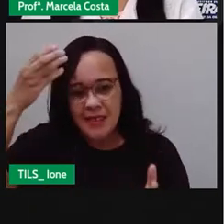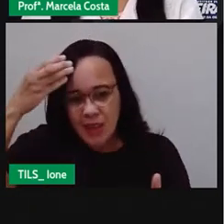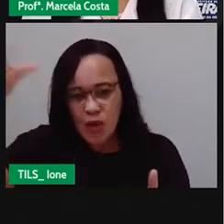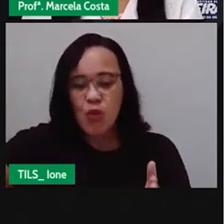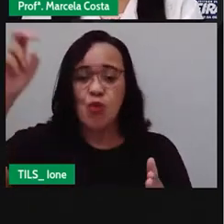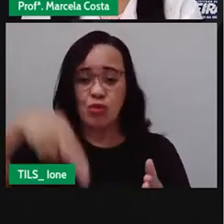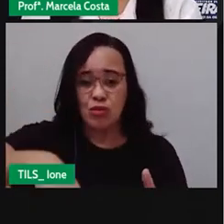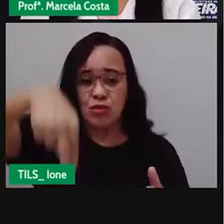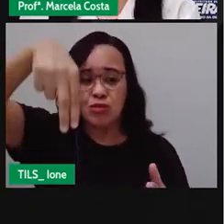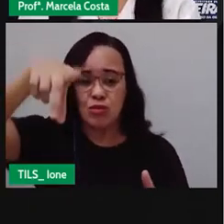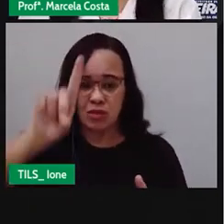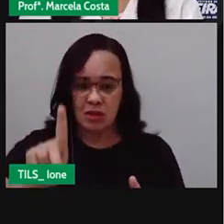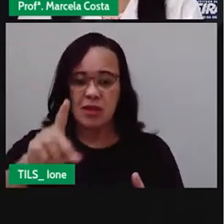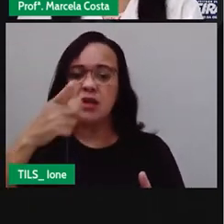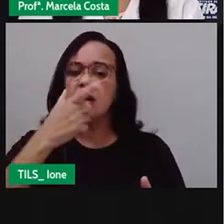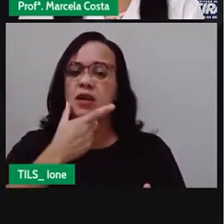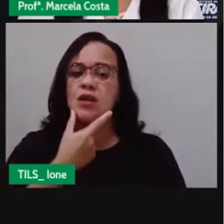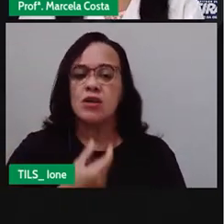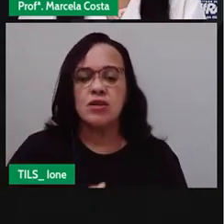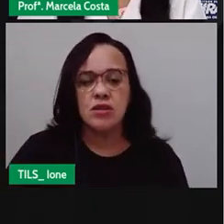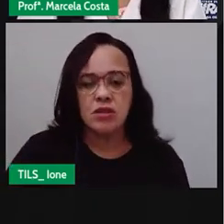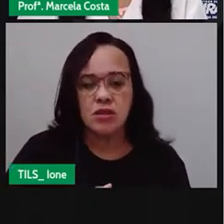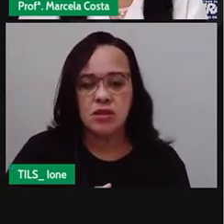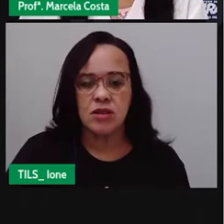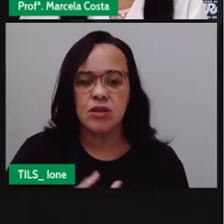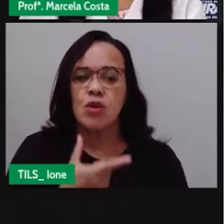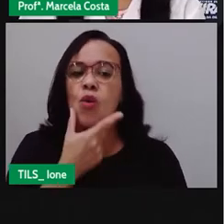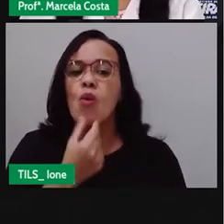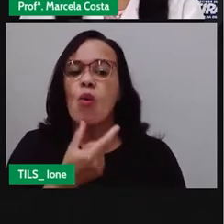feita pelo Lênio Braga, e está lá